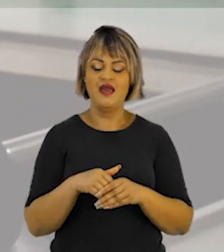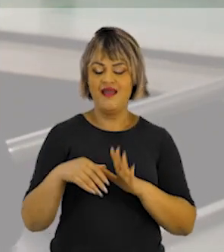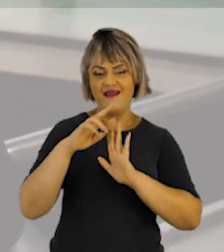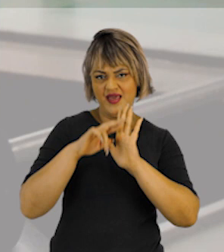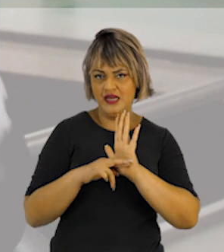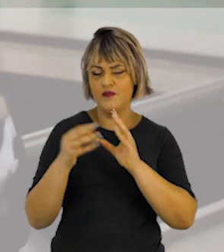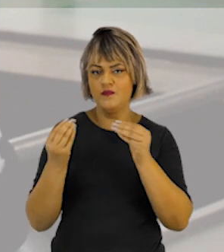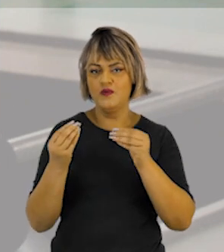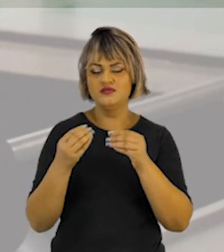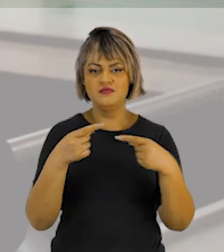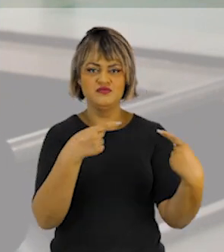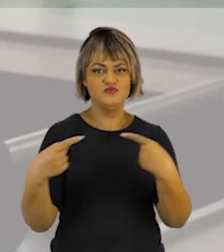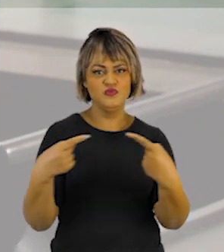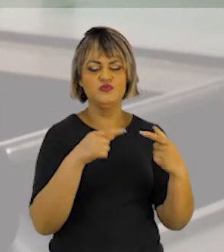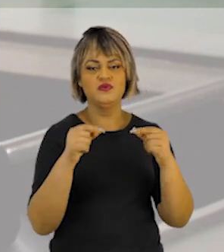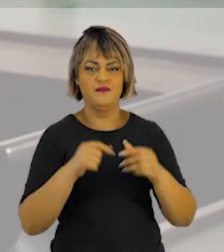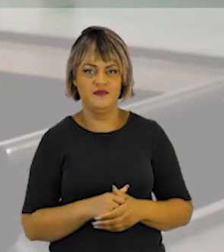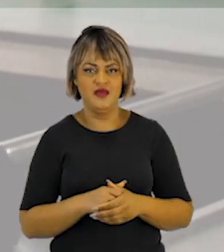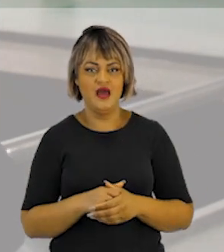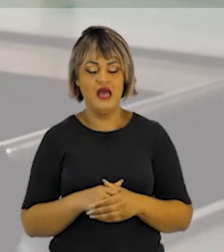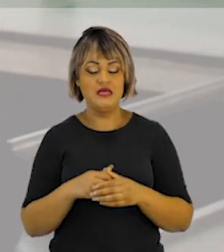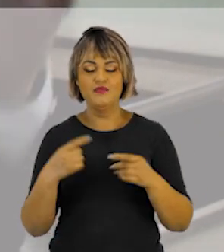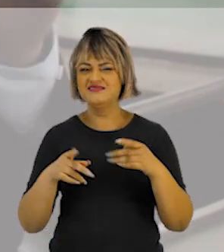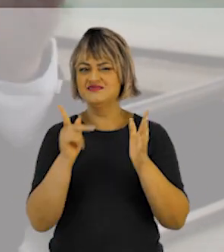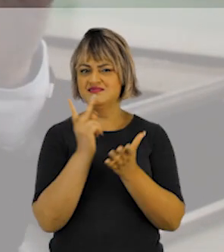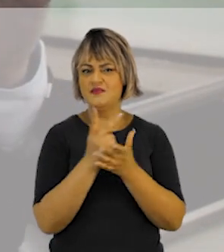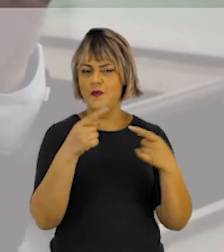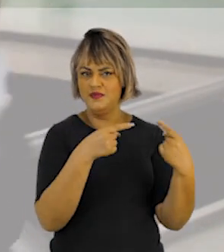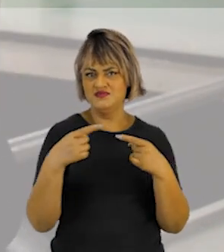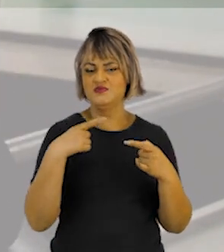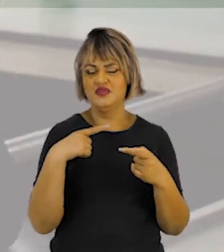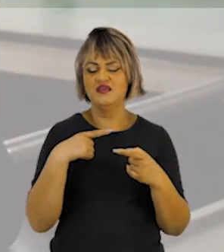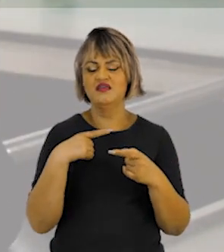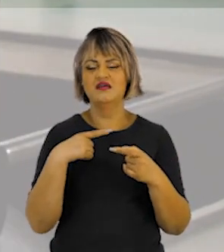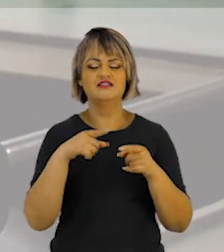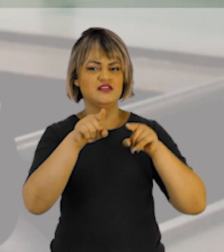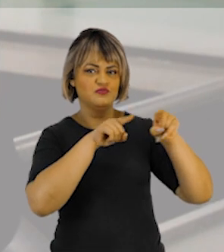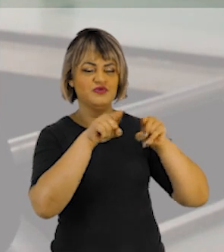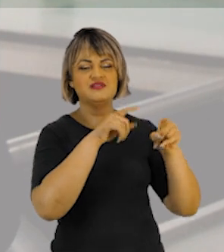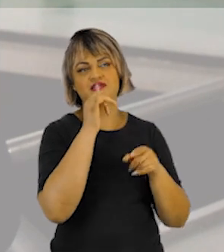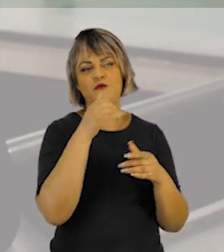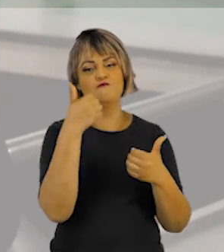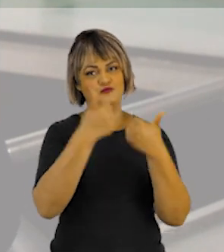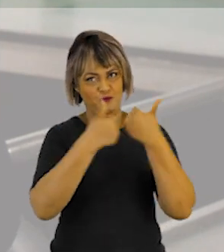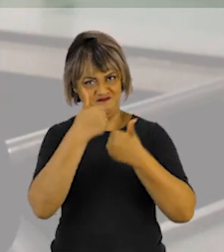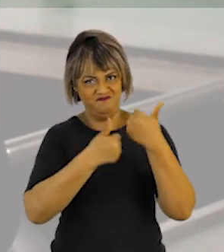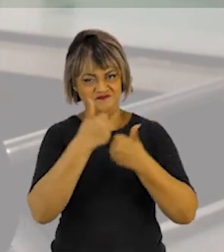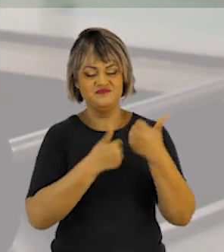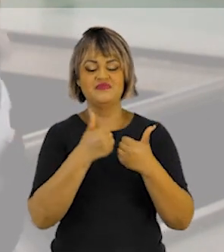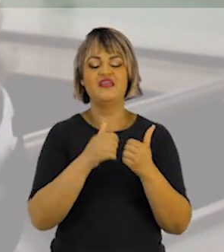É o regulamento, é a fórmula de disputa. Toda competição tem uma fórmula de disputa. Se a gente pensar, por exemplo, nas competições de futebol,